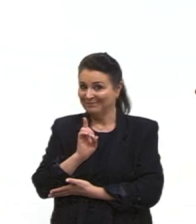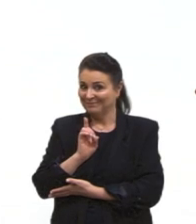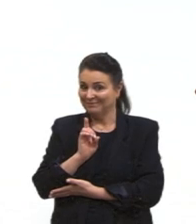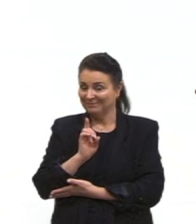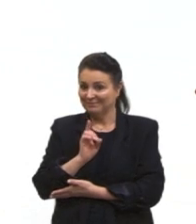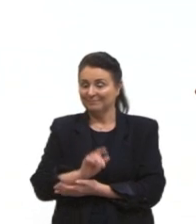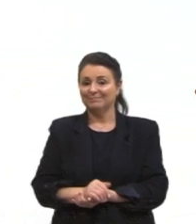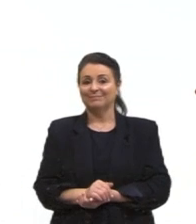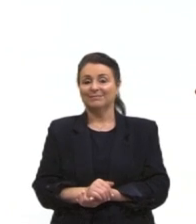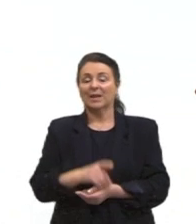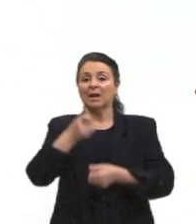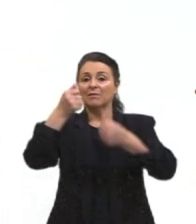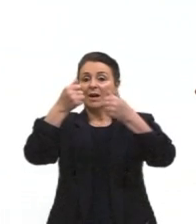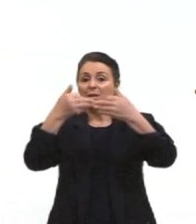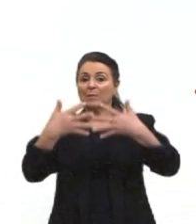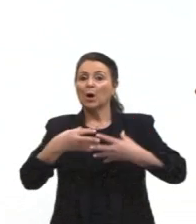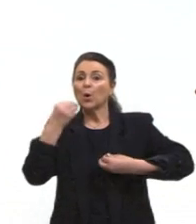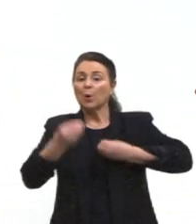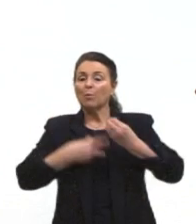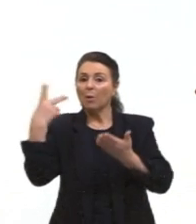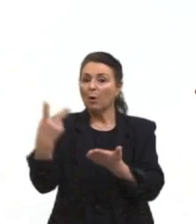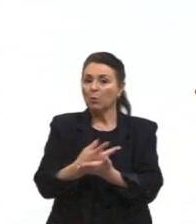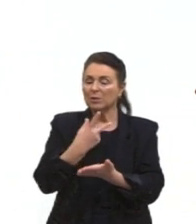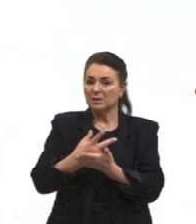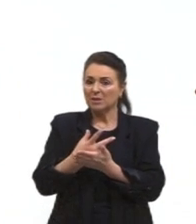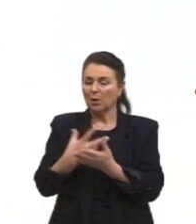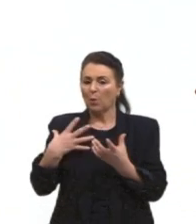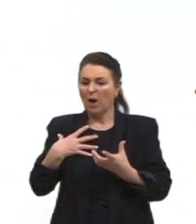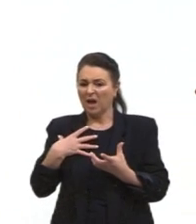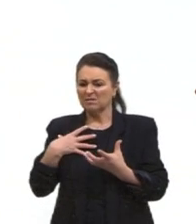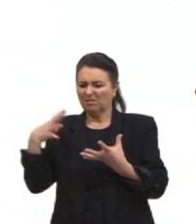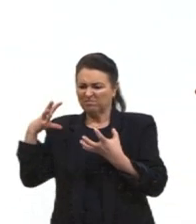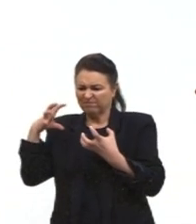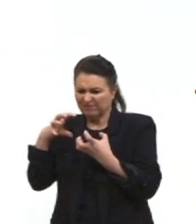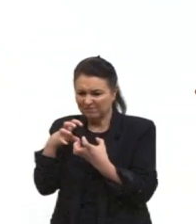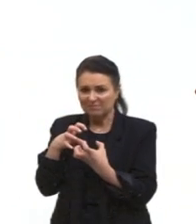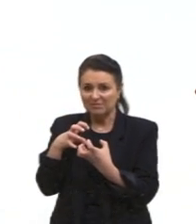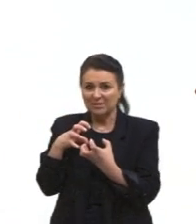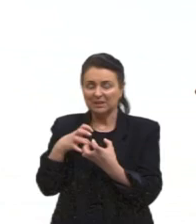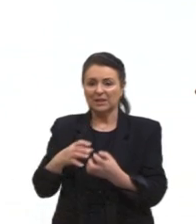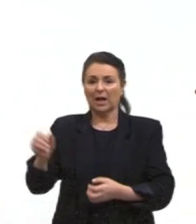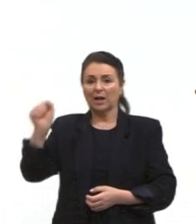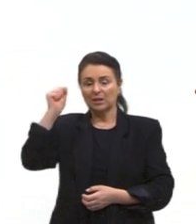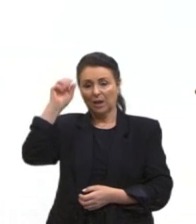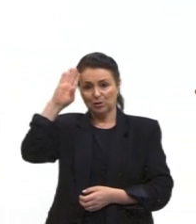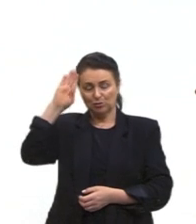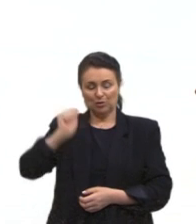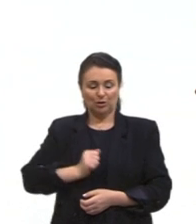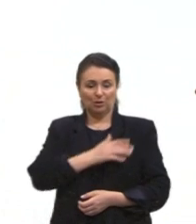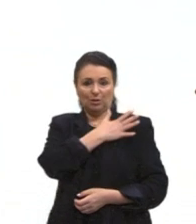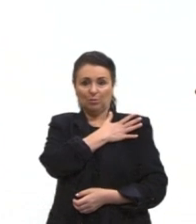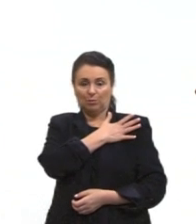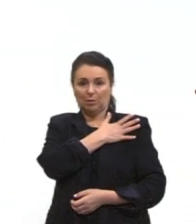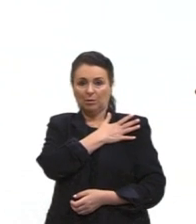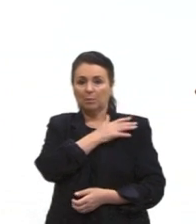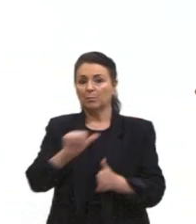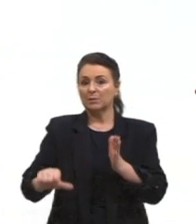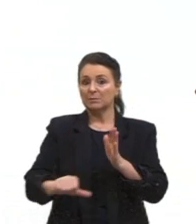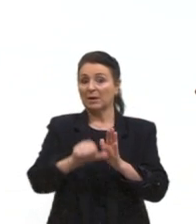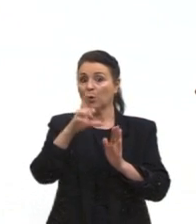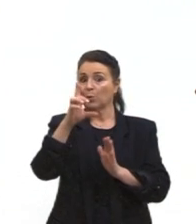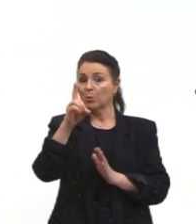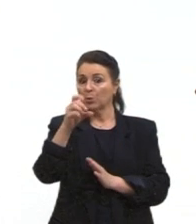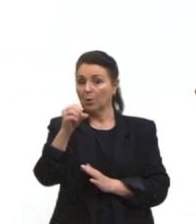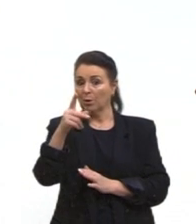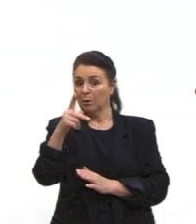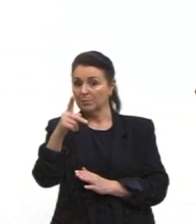A gente vai falar um pouquinho de como aconteceu essa repressão da ditadura militar. O principal órgão de repressão era o DOPS, o